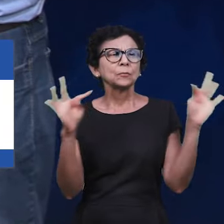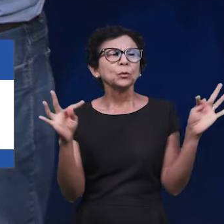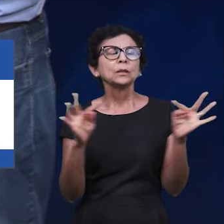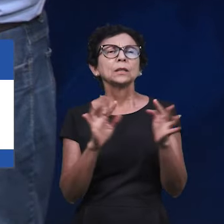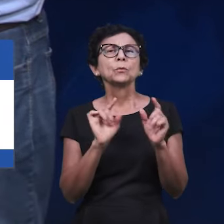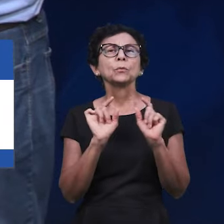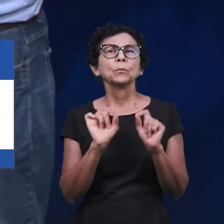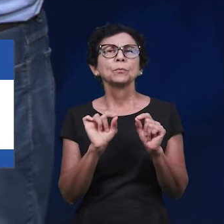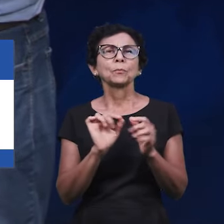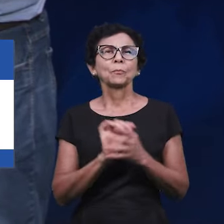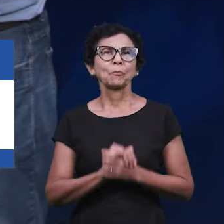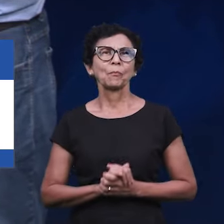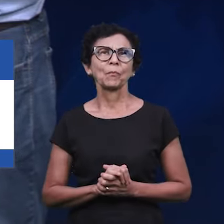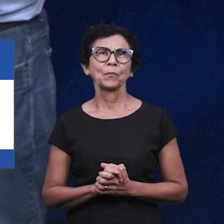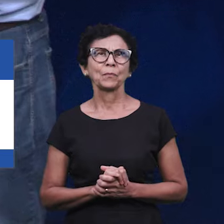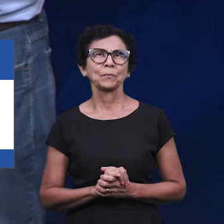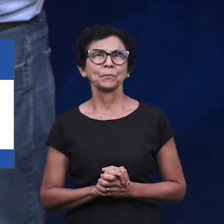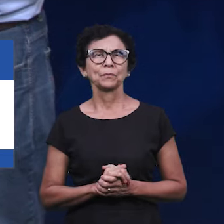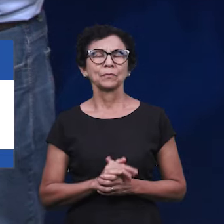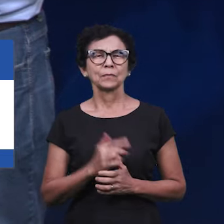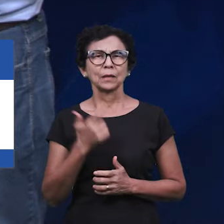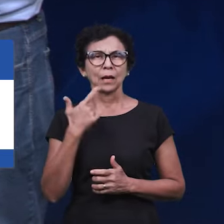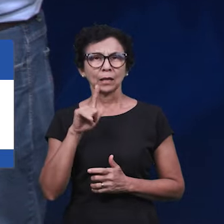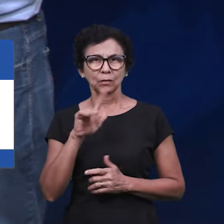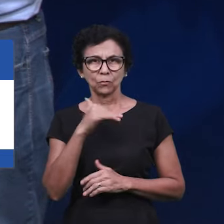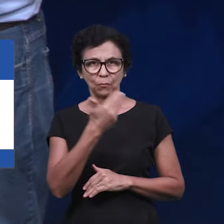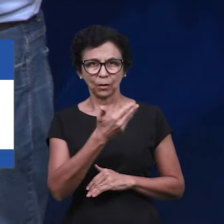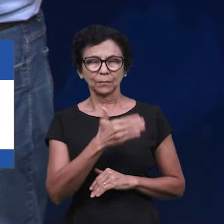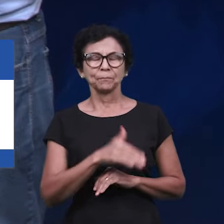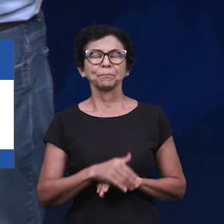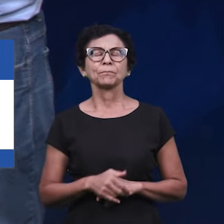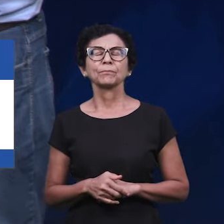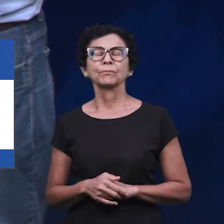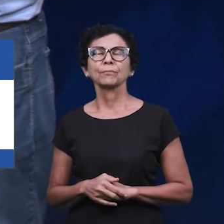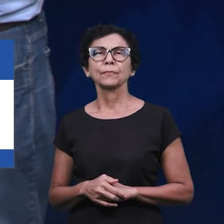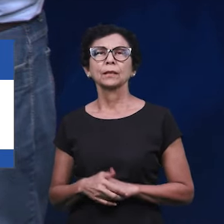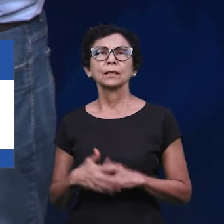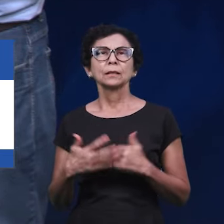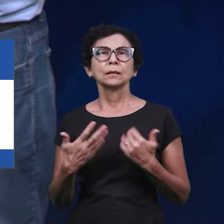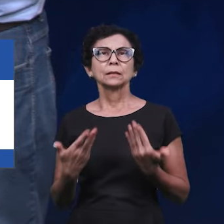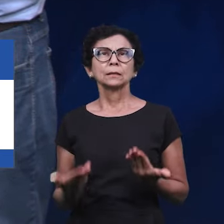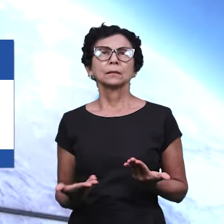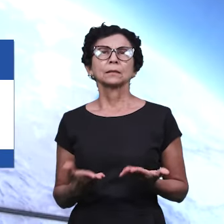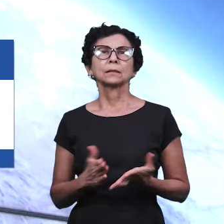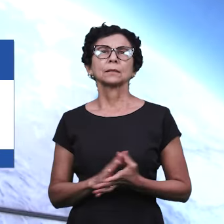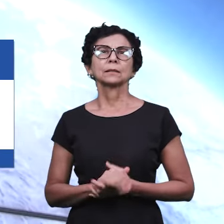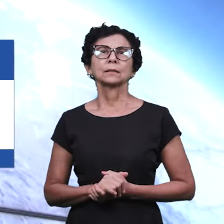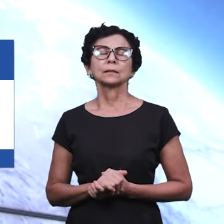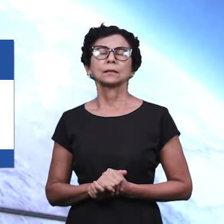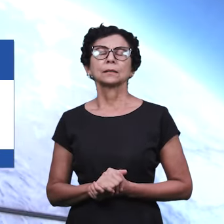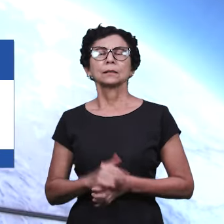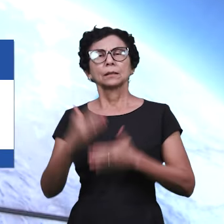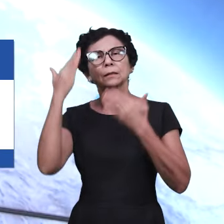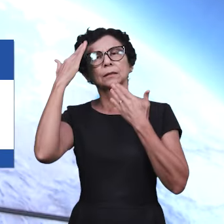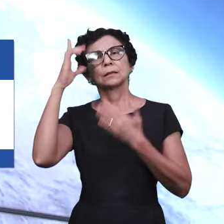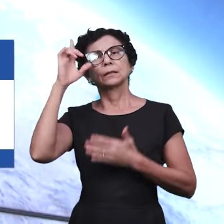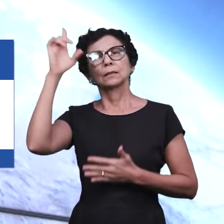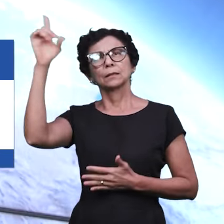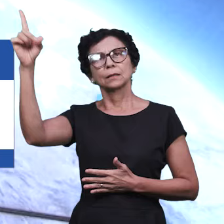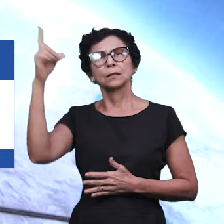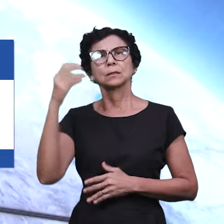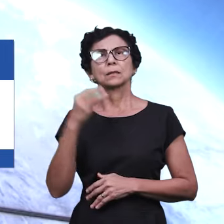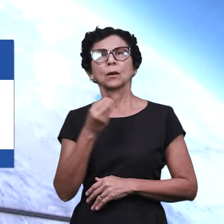você está mirando, está escutando. Muito bem. Eu estou muito agradecido com Deus por esta